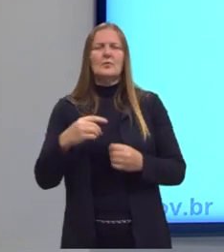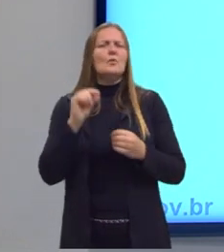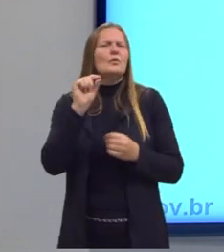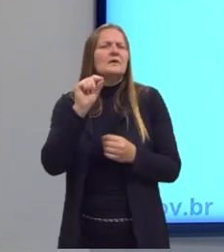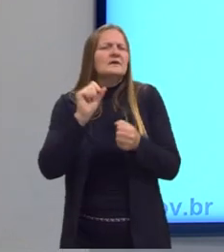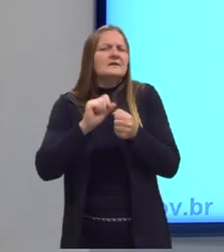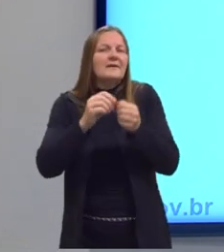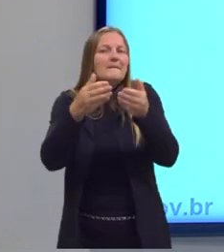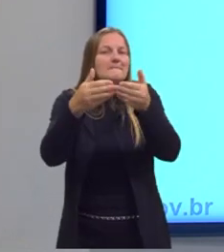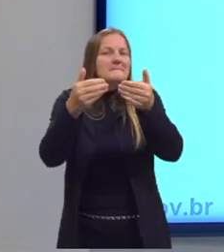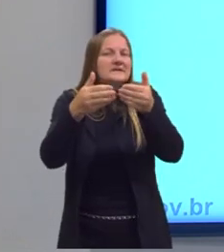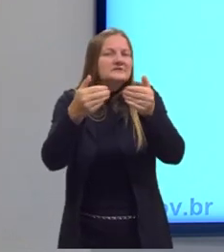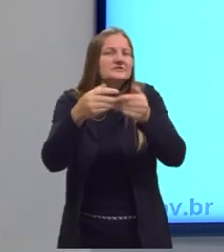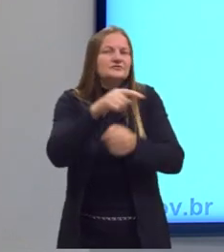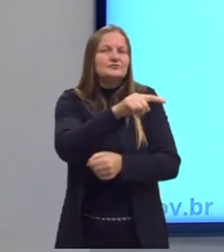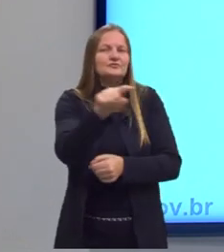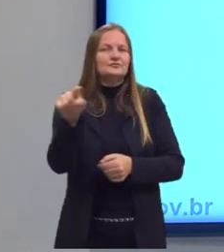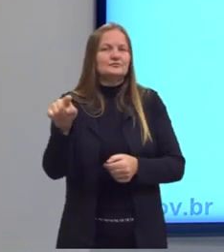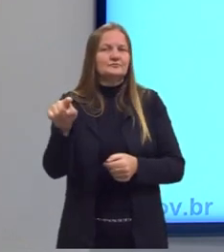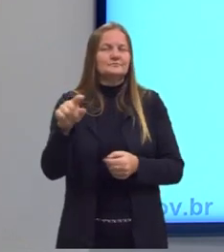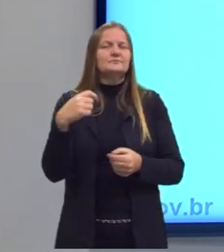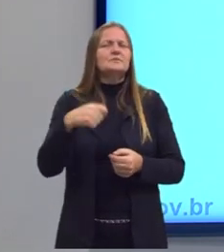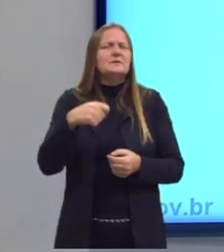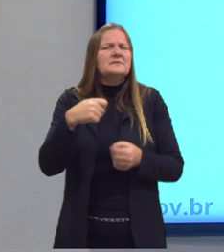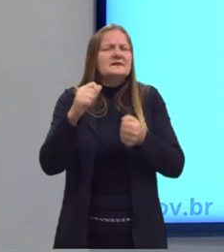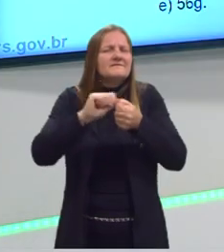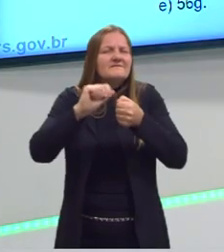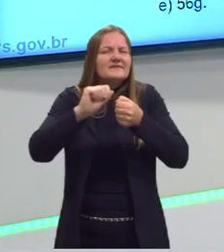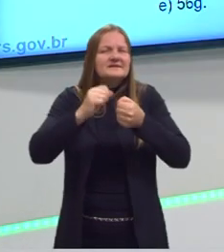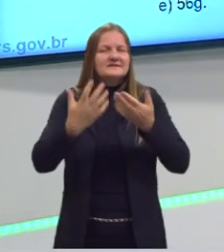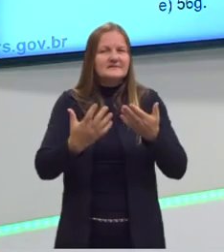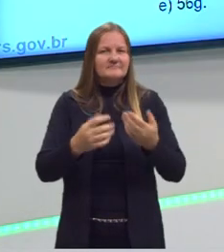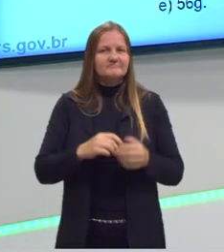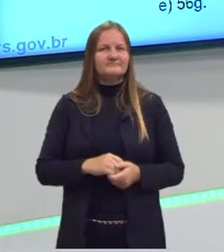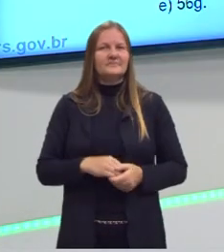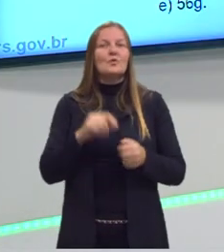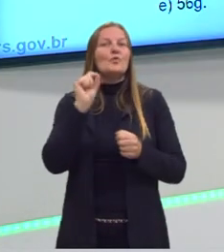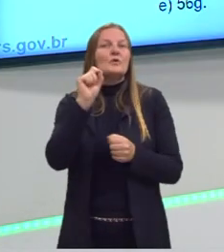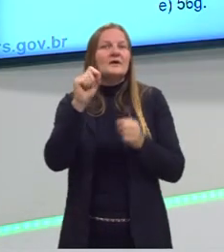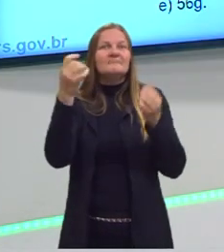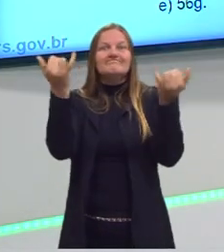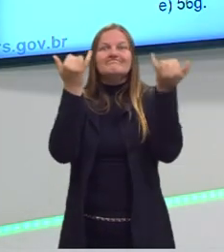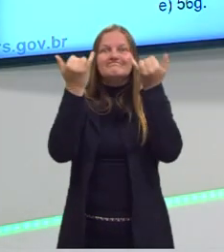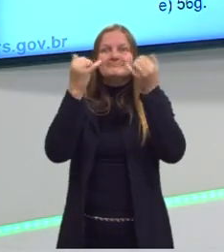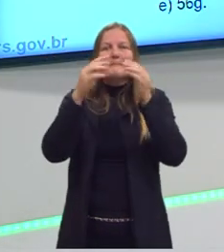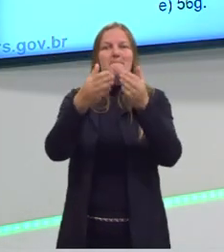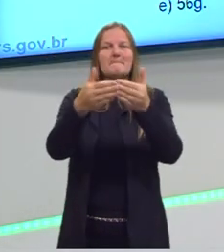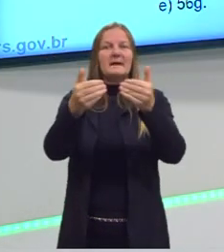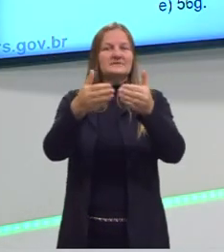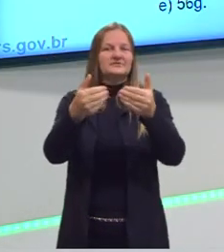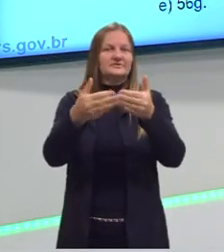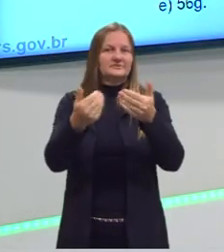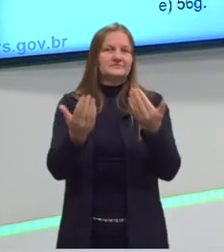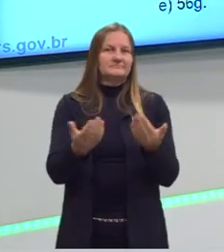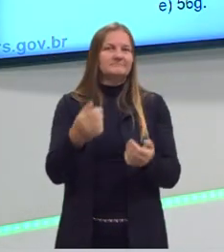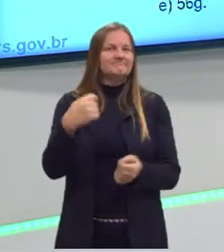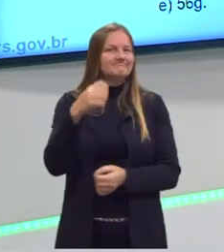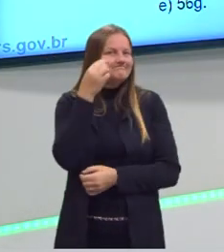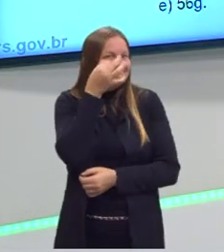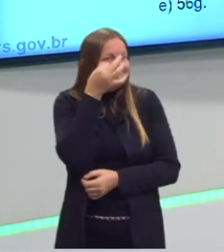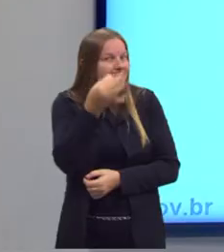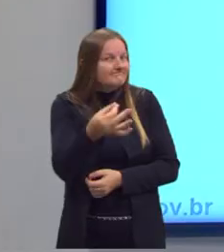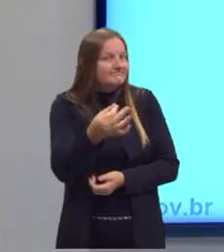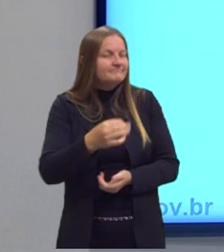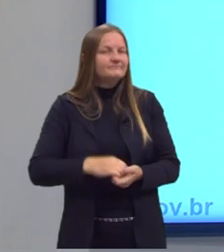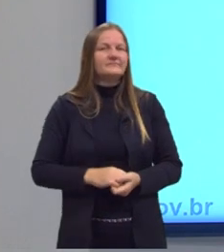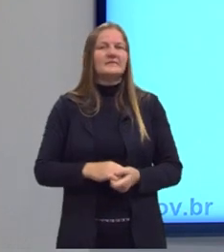está sendo solicitado? Para eu ver o que eu preciso fazer, eu preciso ver o que está sendo solicitado, né? Então, assinale a